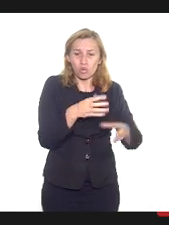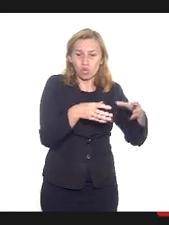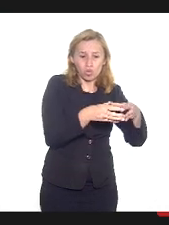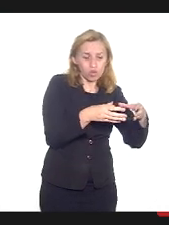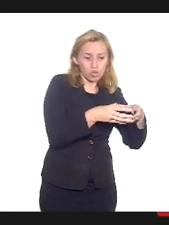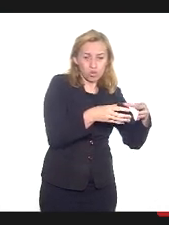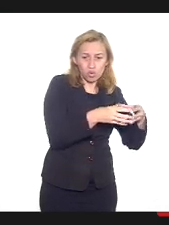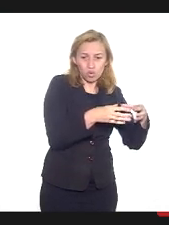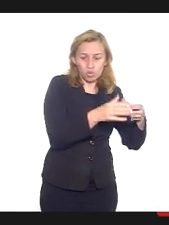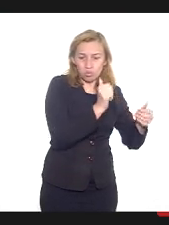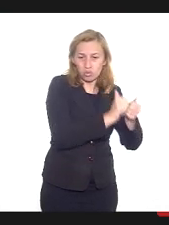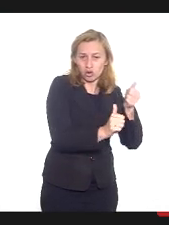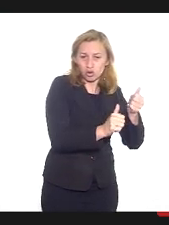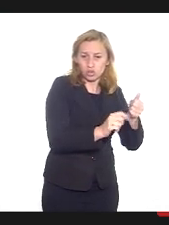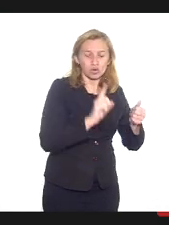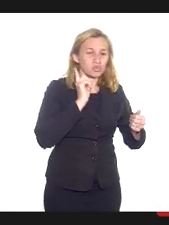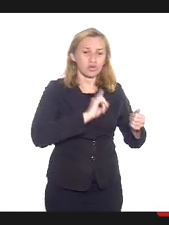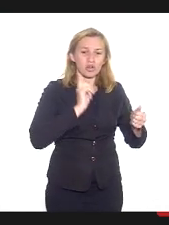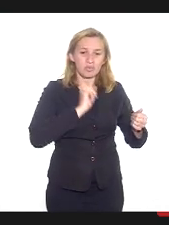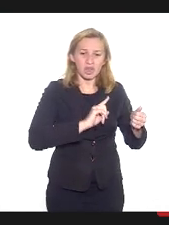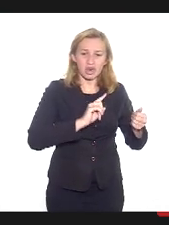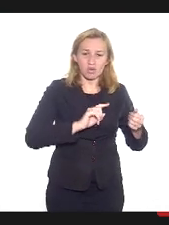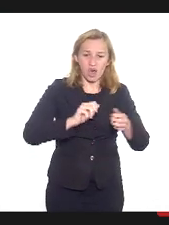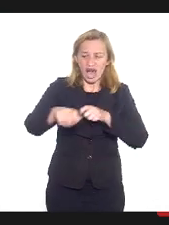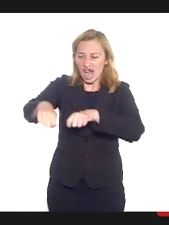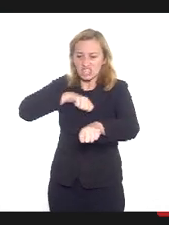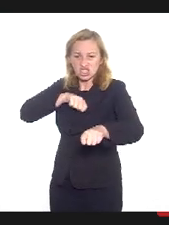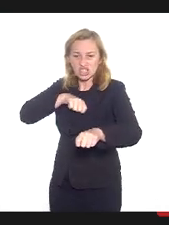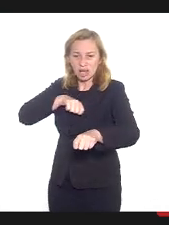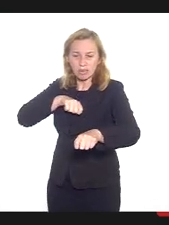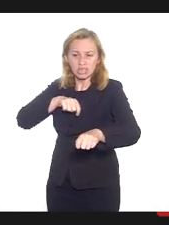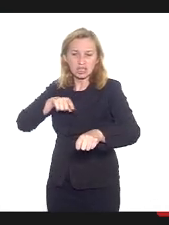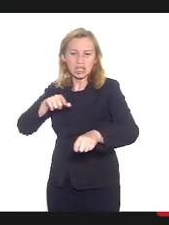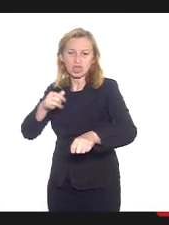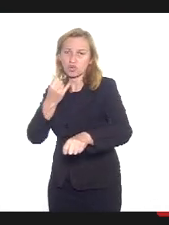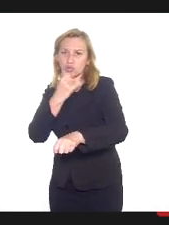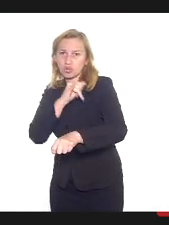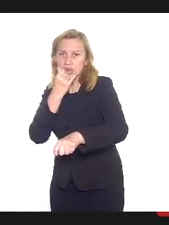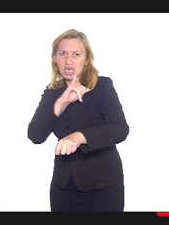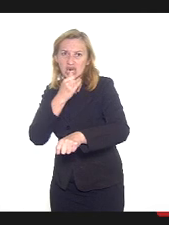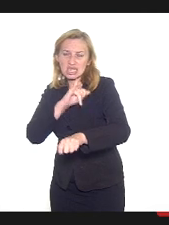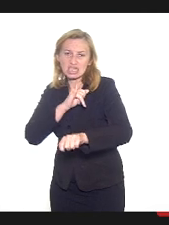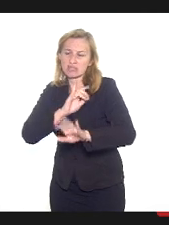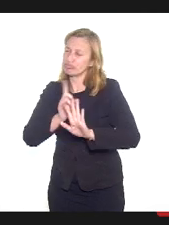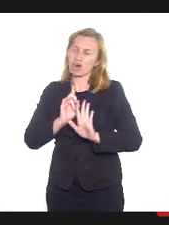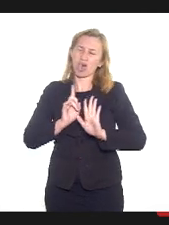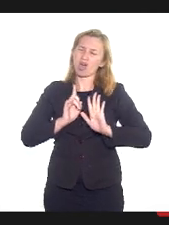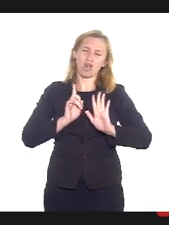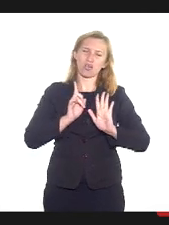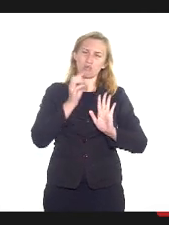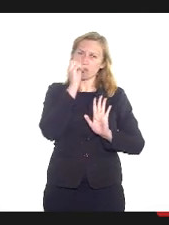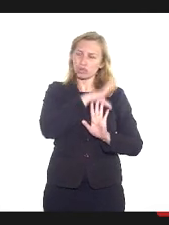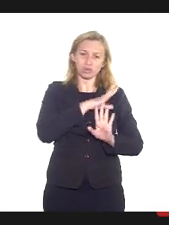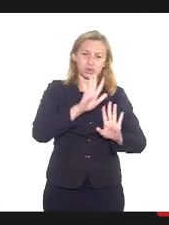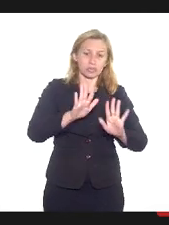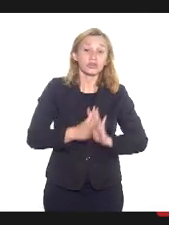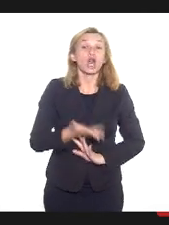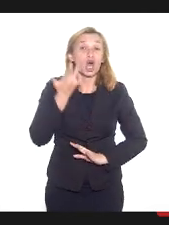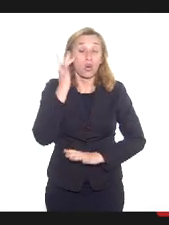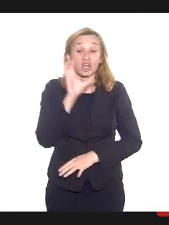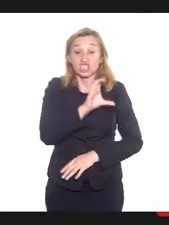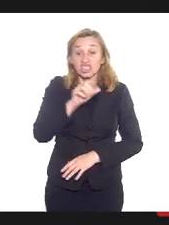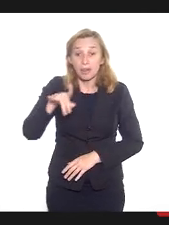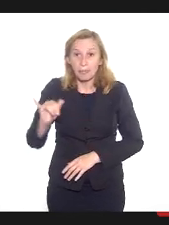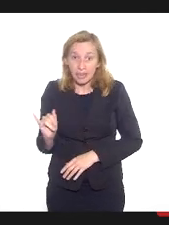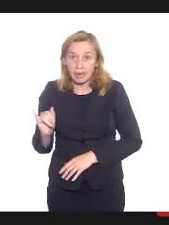tem o direito de rasgar a bandeira do Fluminense. Isso é absurdo, isso é uma loucura, está certo? Então, eu acho que essa CPI, mas como